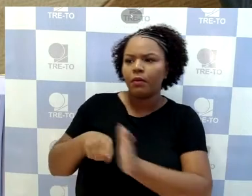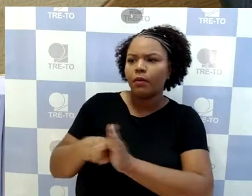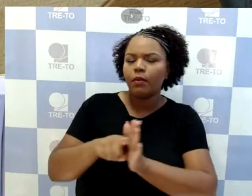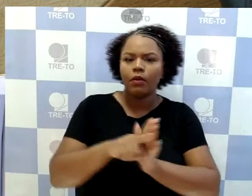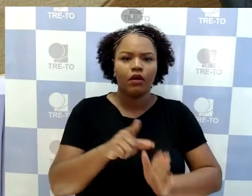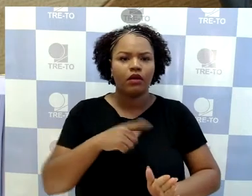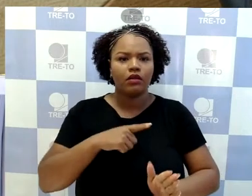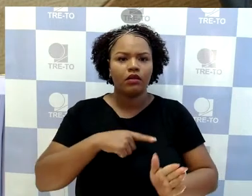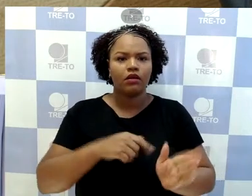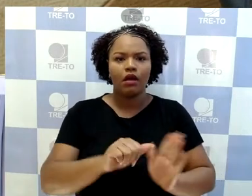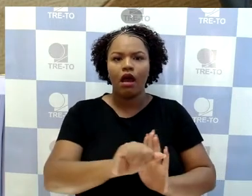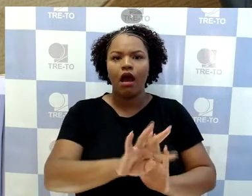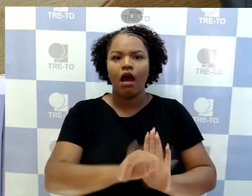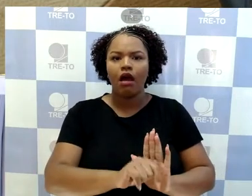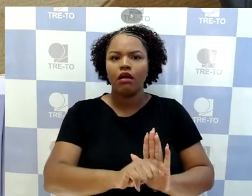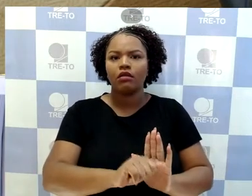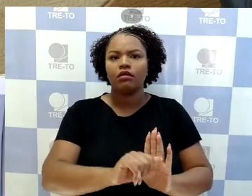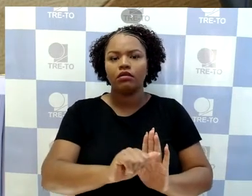sessão anterior.